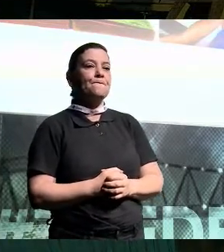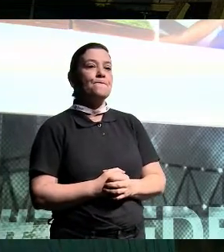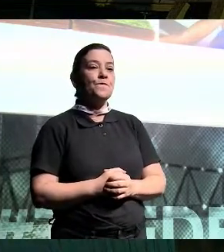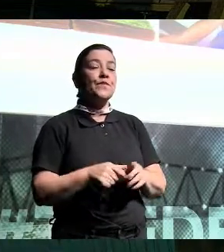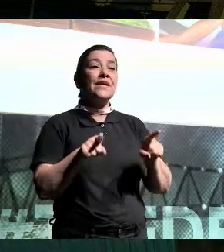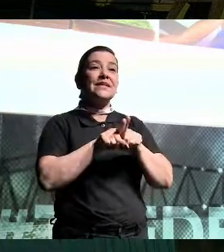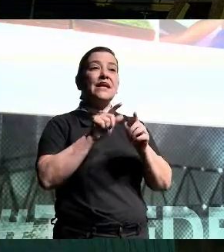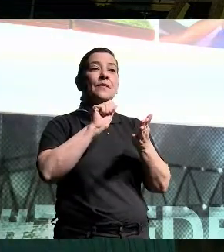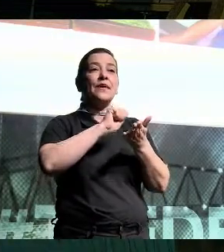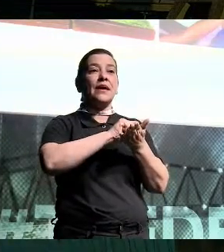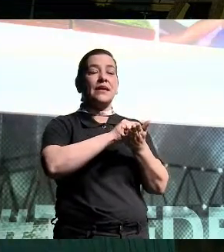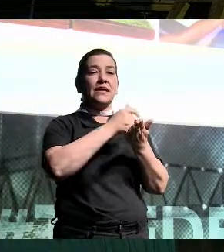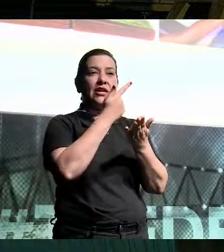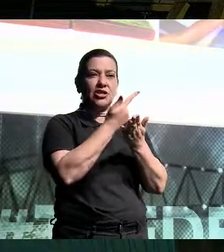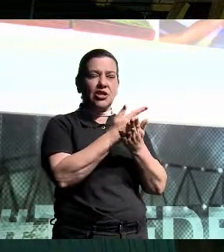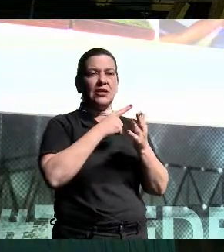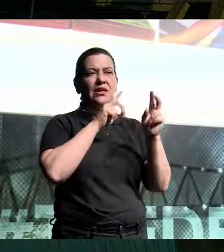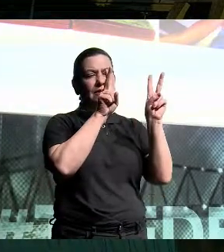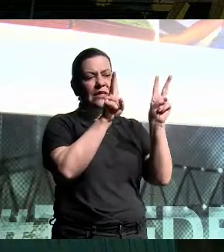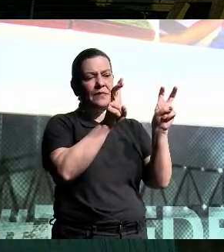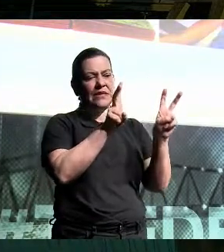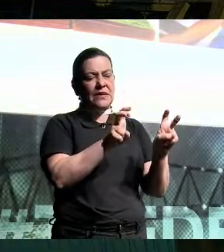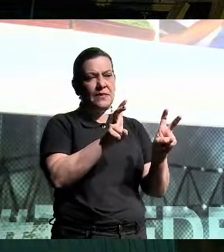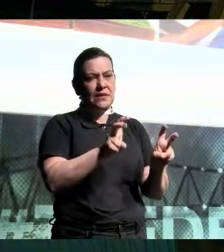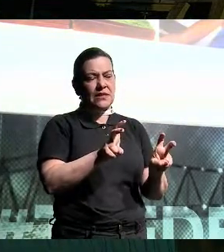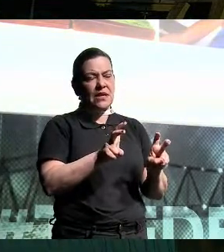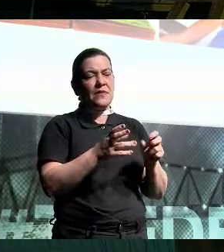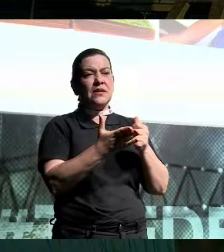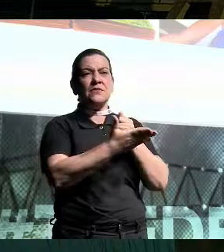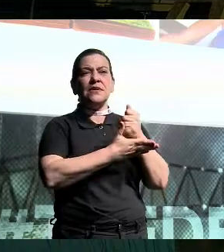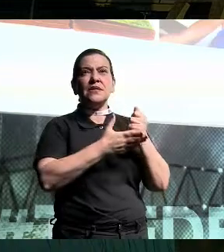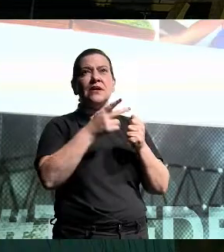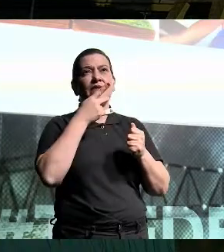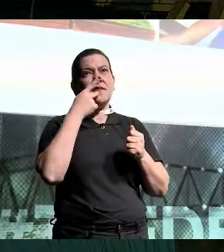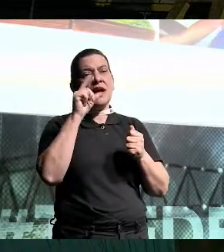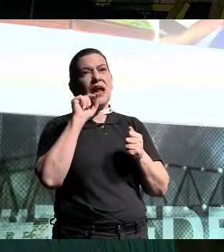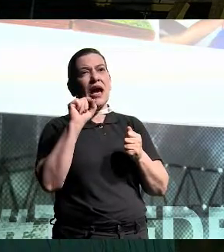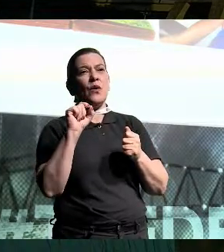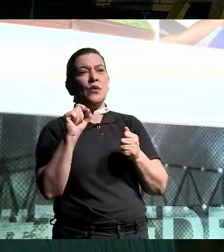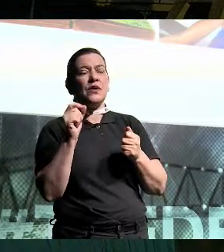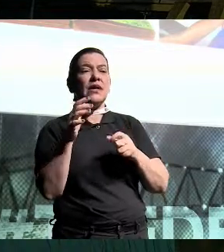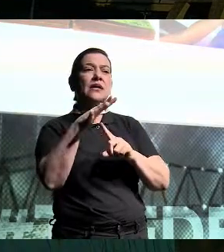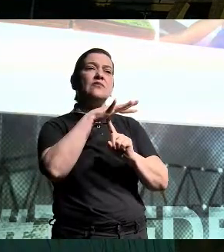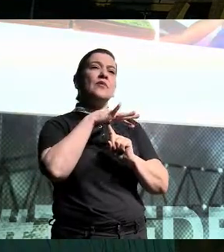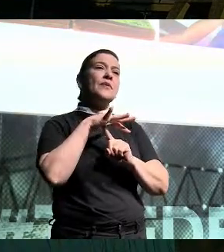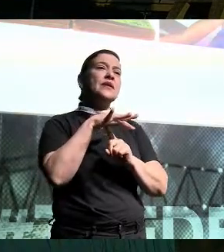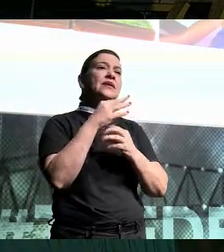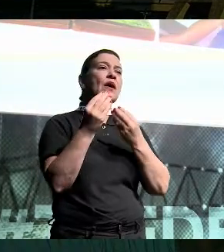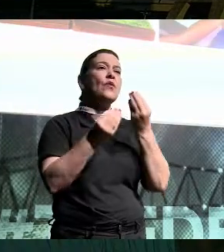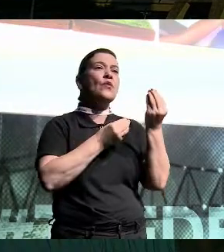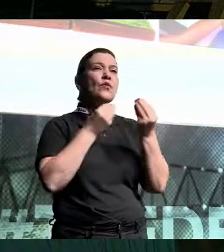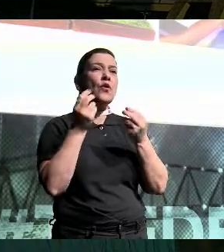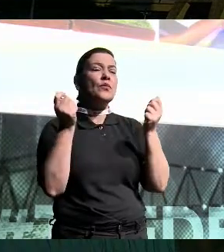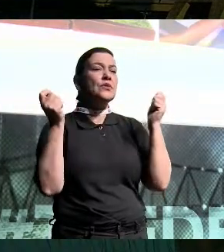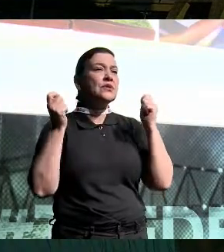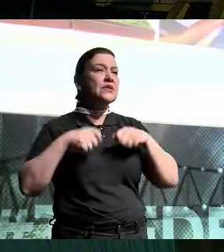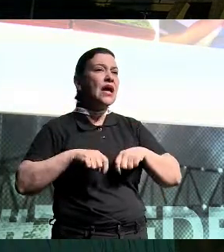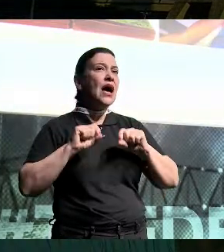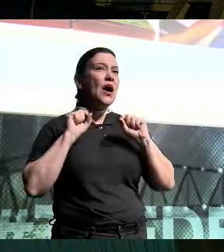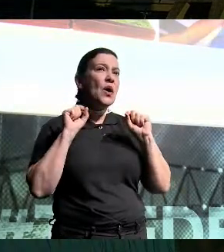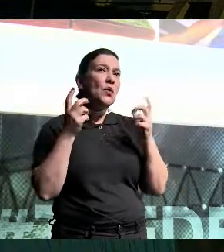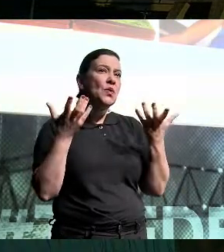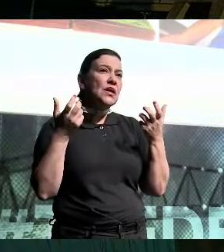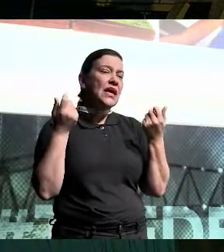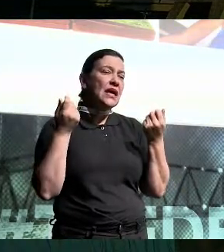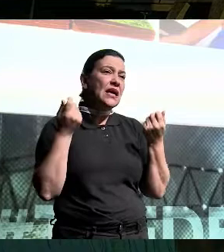agenda do ambiental tem muitos sub-temas. Basicamente, falar do ambiental é falar sobre como é que a gente lida com os recursos naturais e com os